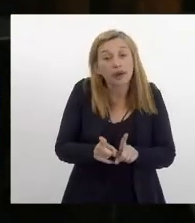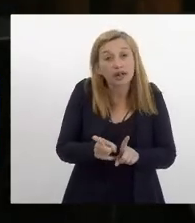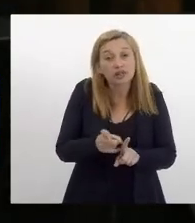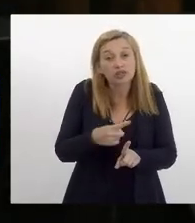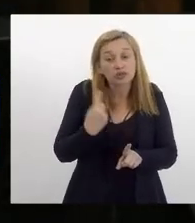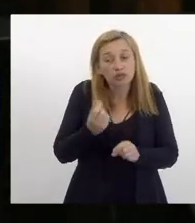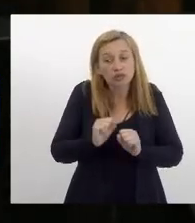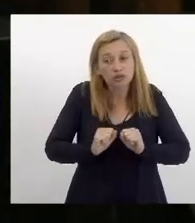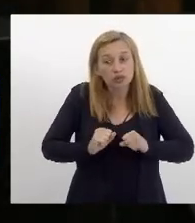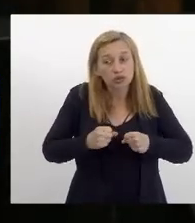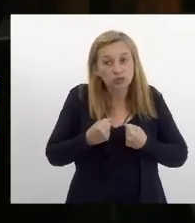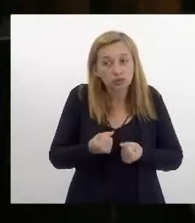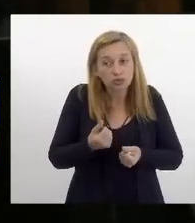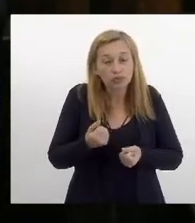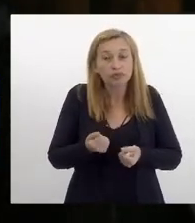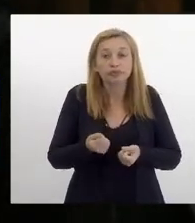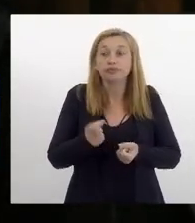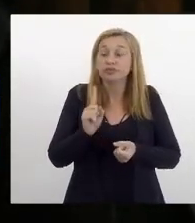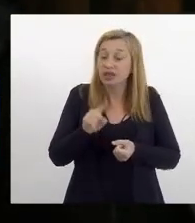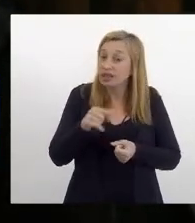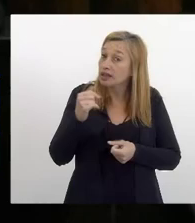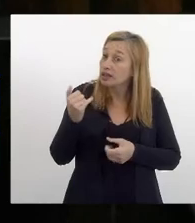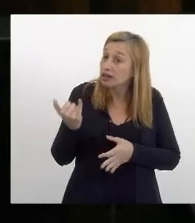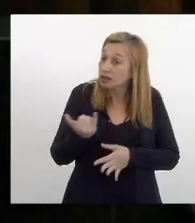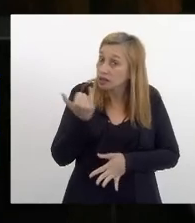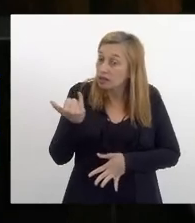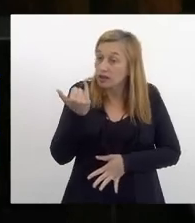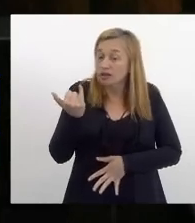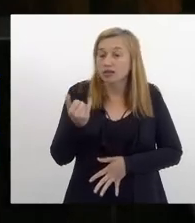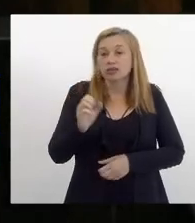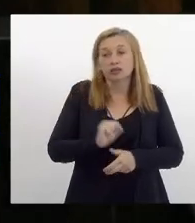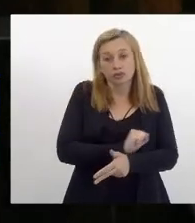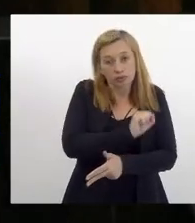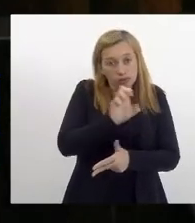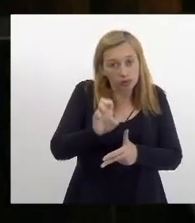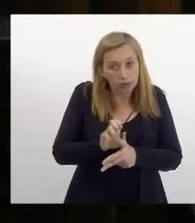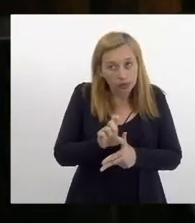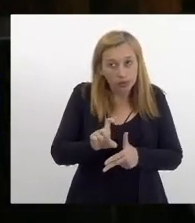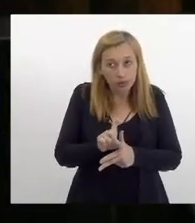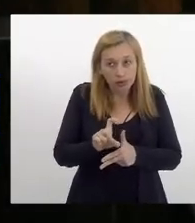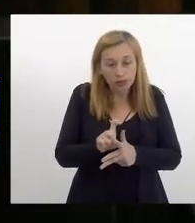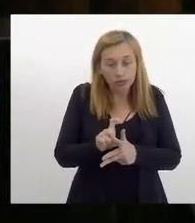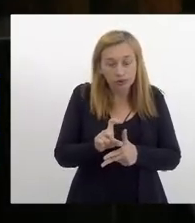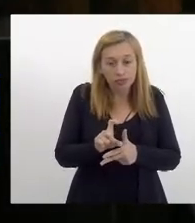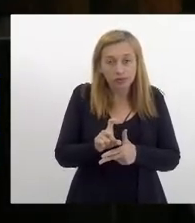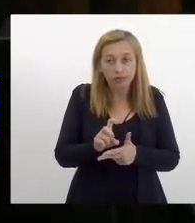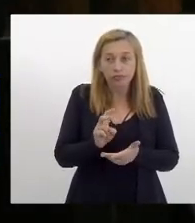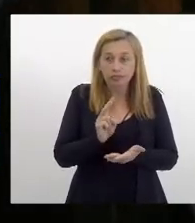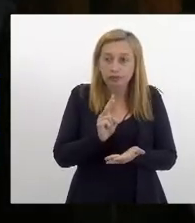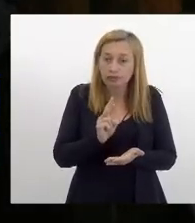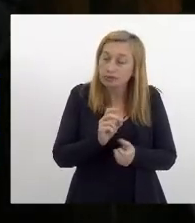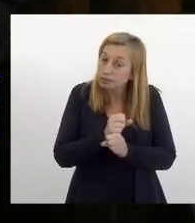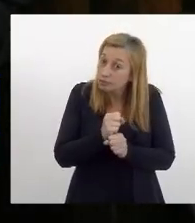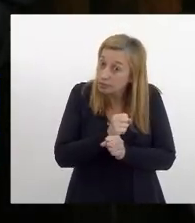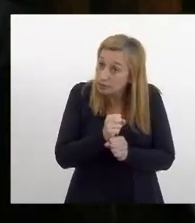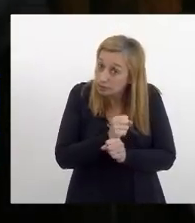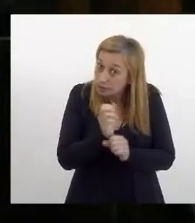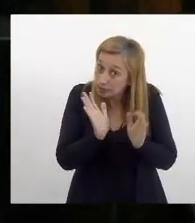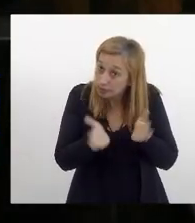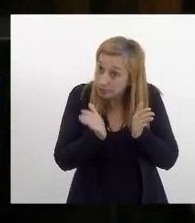insistimos é necessário que o poder executivo ainda nesse ano